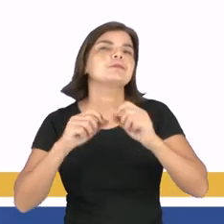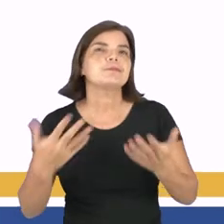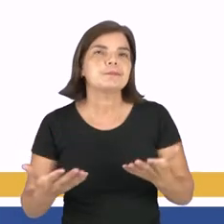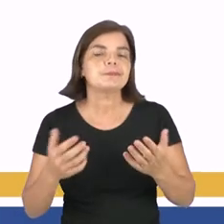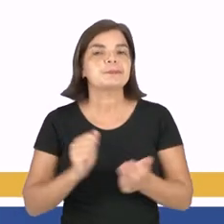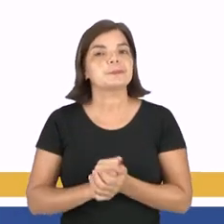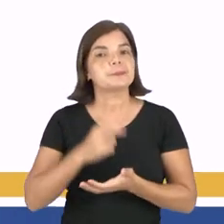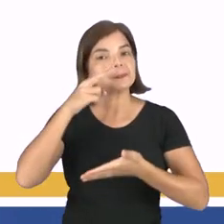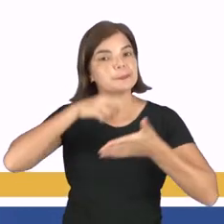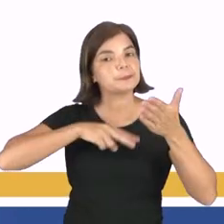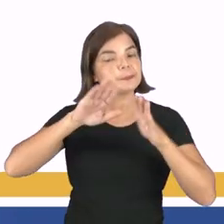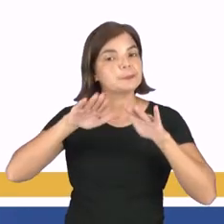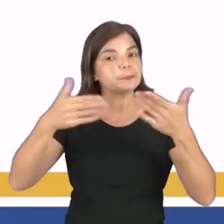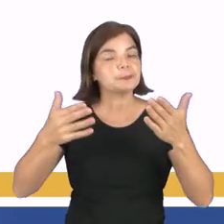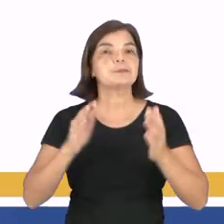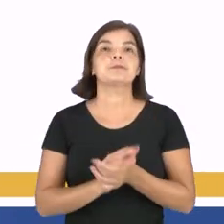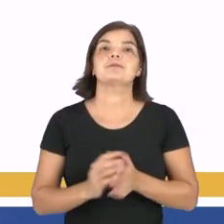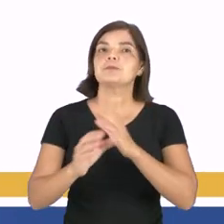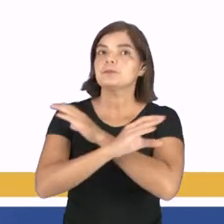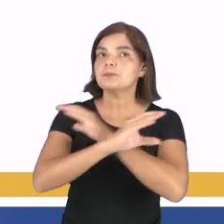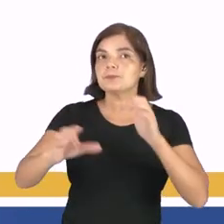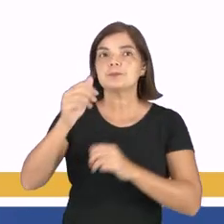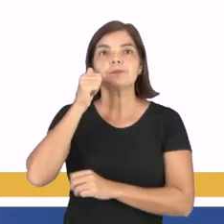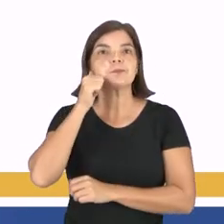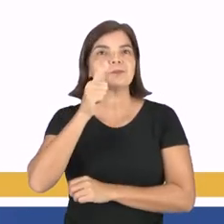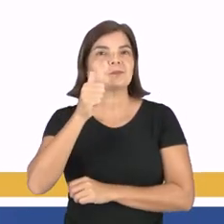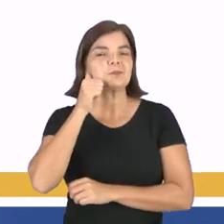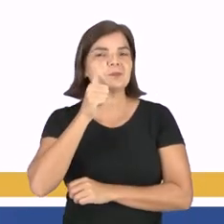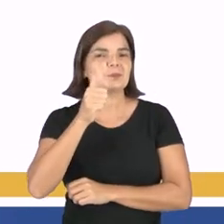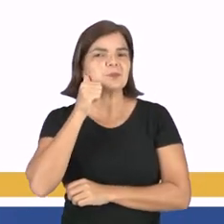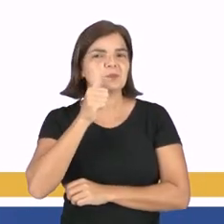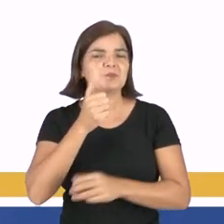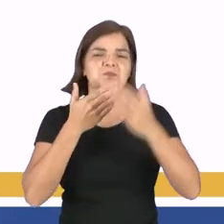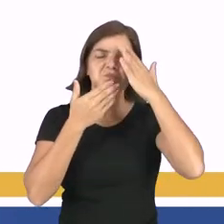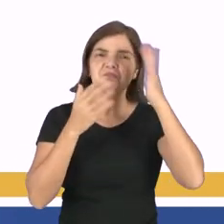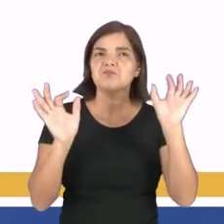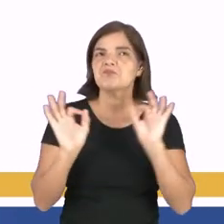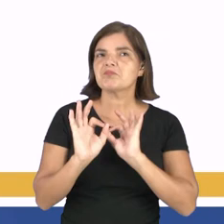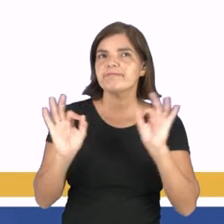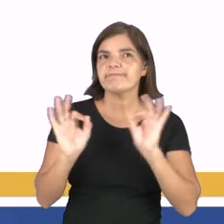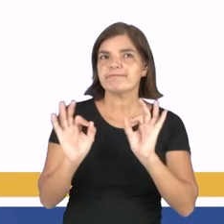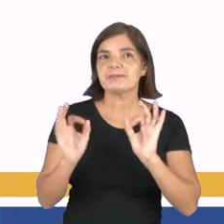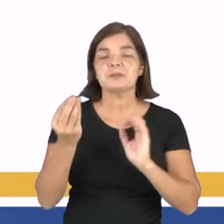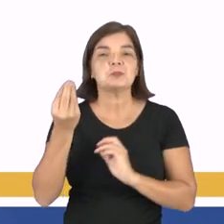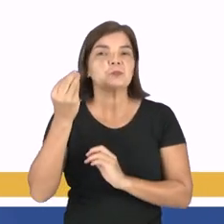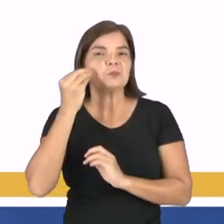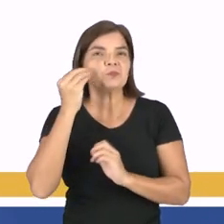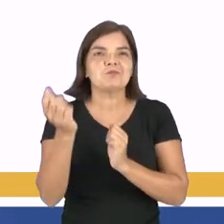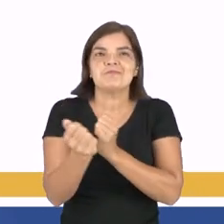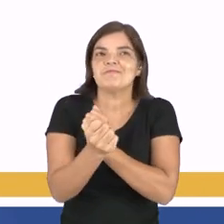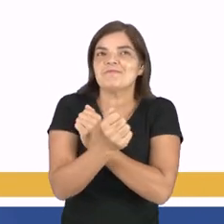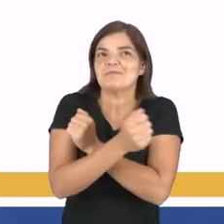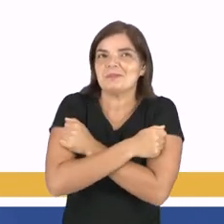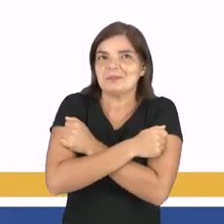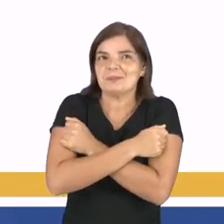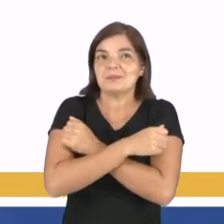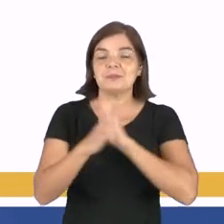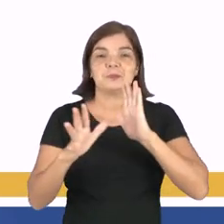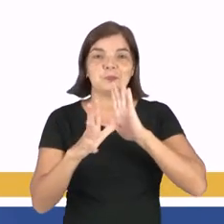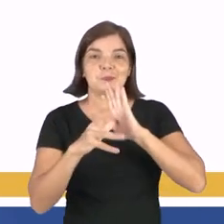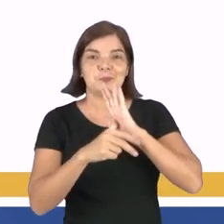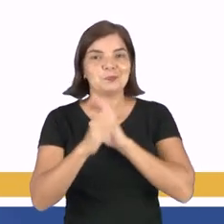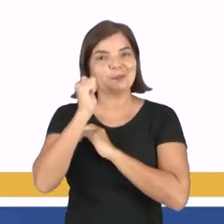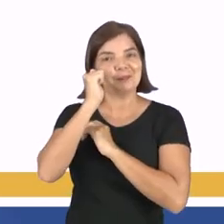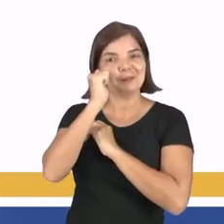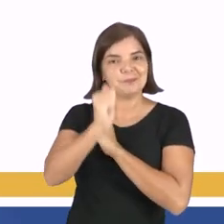trecho. A confiança é uma mulher ingrata que te beija e te abraça, te rouba e